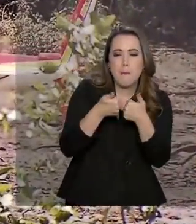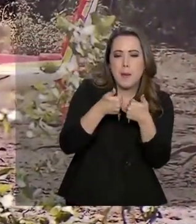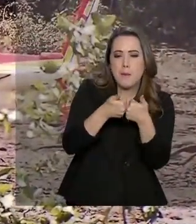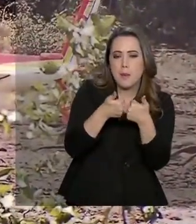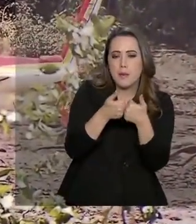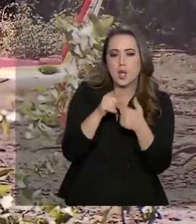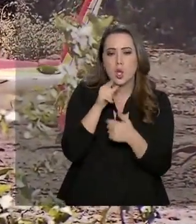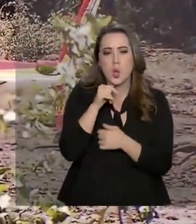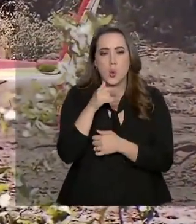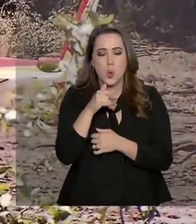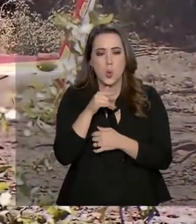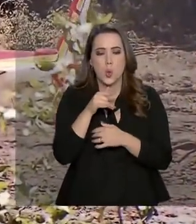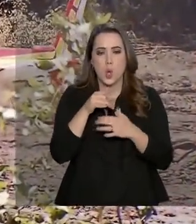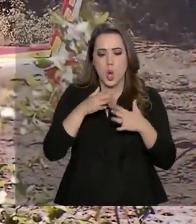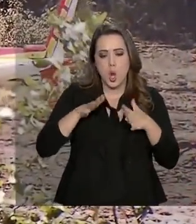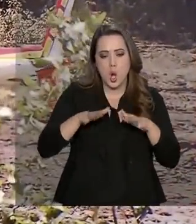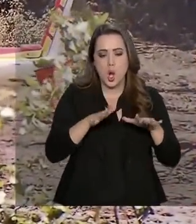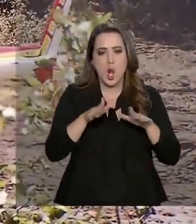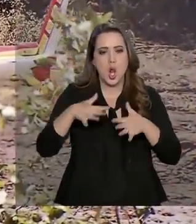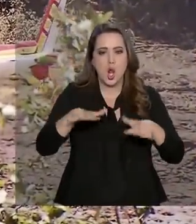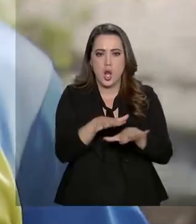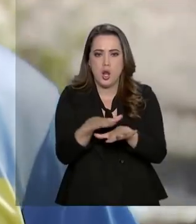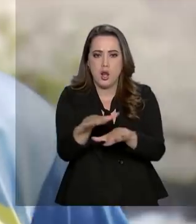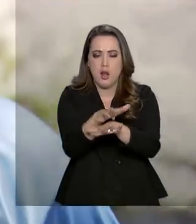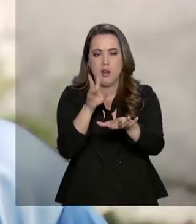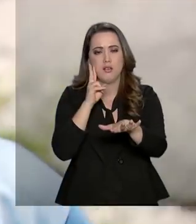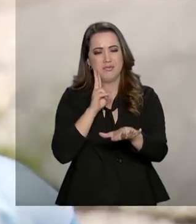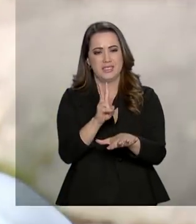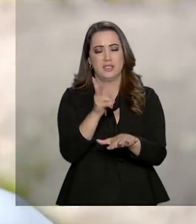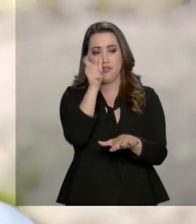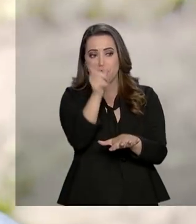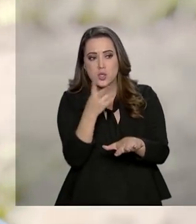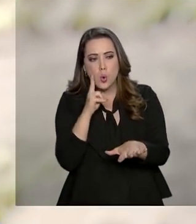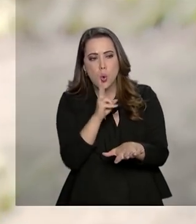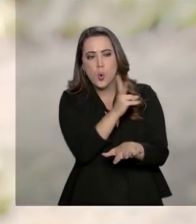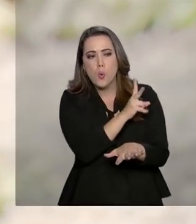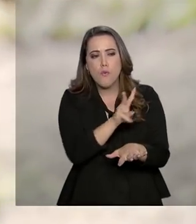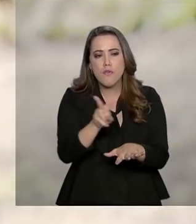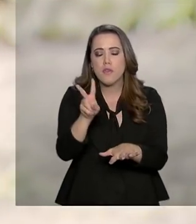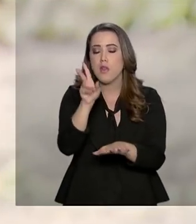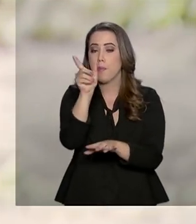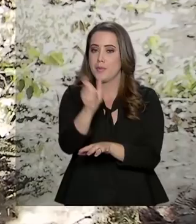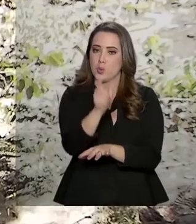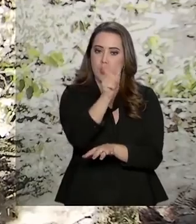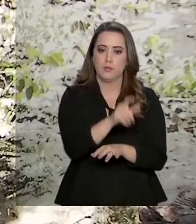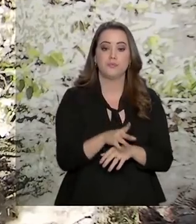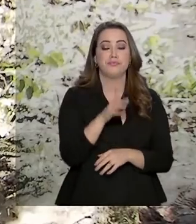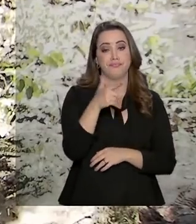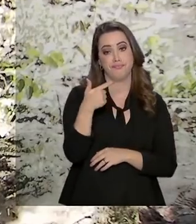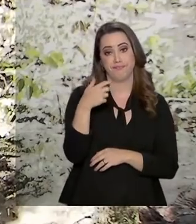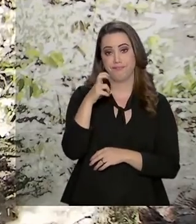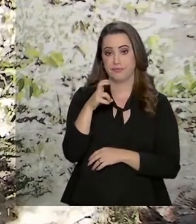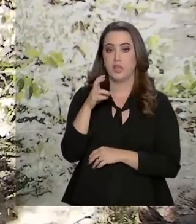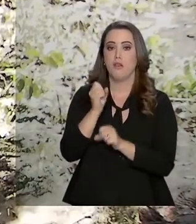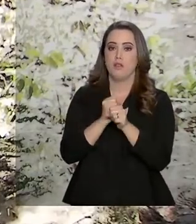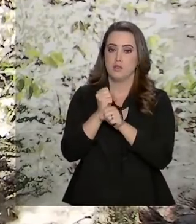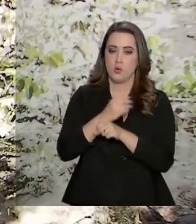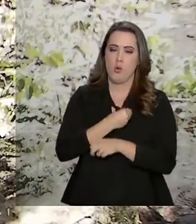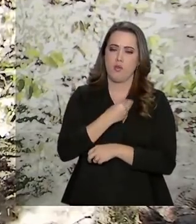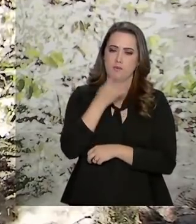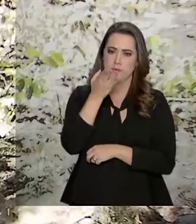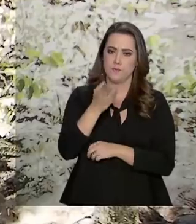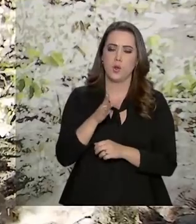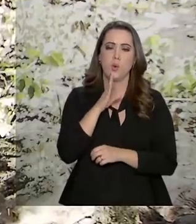próximo ao Mar de Lama na tentativa de achar alguma vítima. Paulo mora em Brumadinho há 25 anos e conhecia bem a